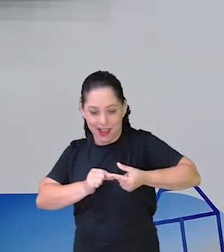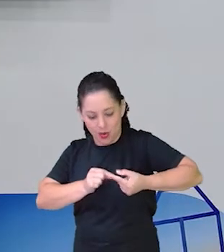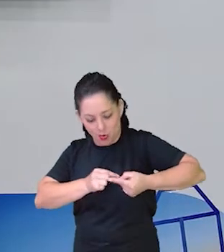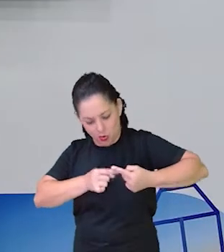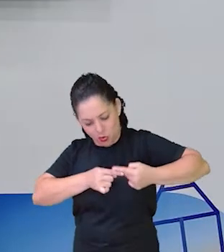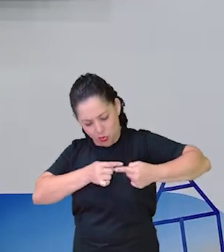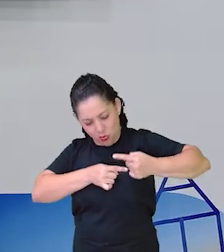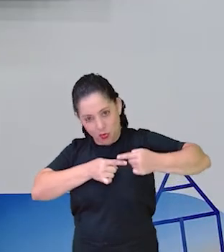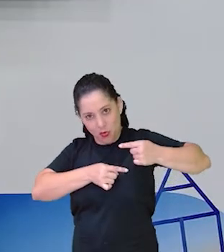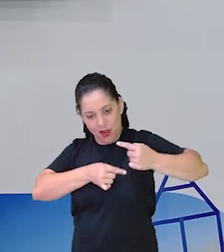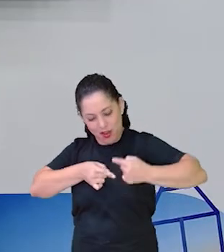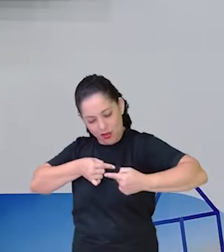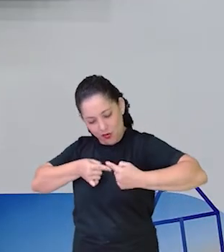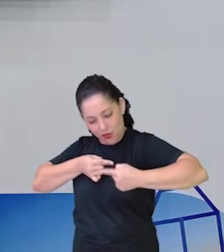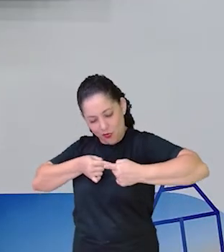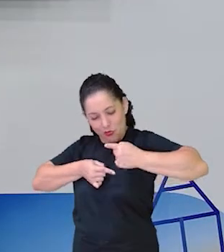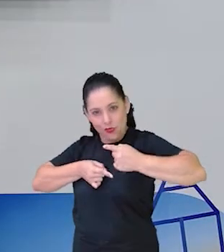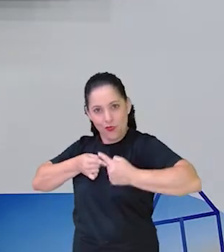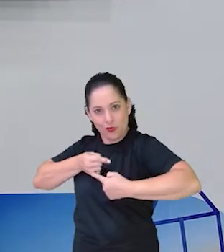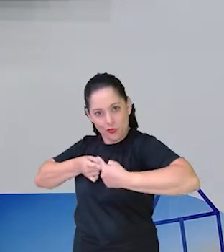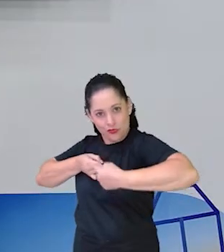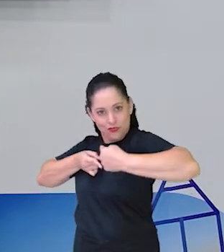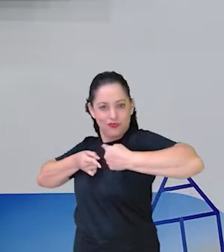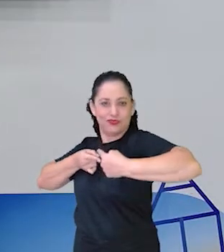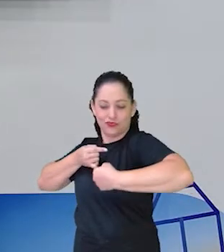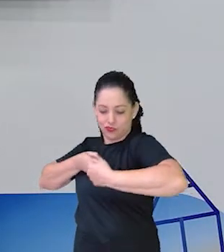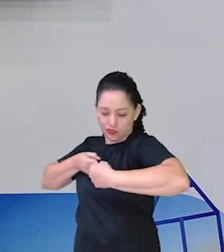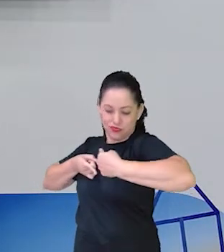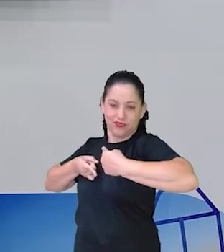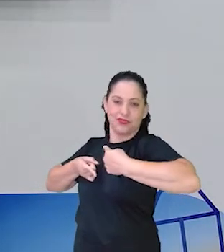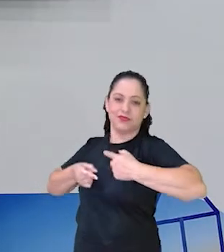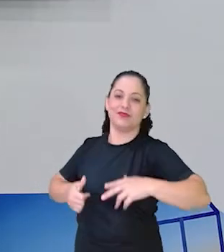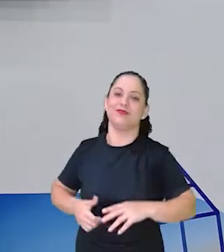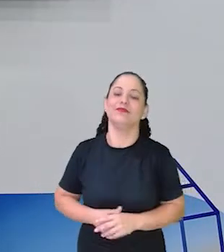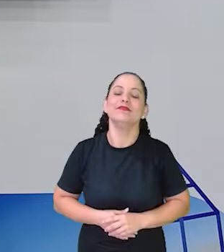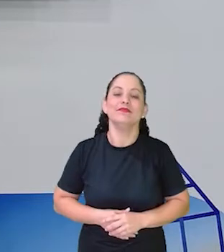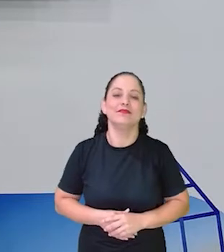Enroladinha Cada tirinha Da garrafa Né? Que foi cortada